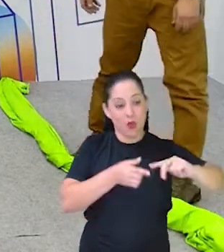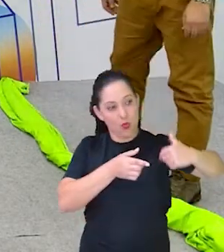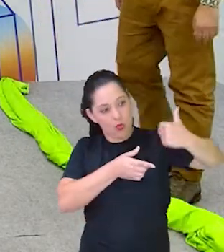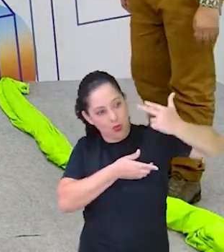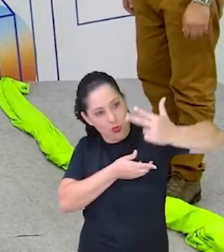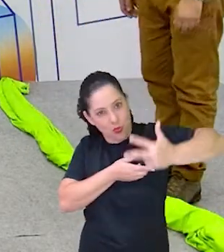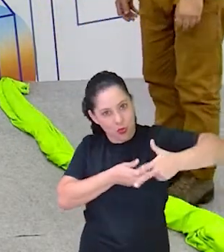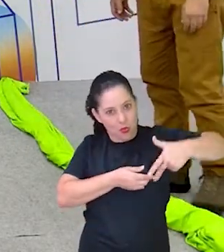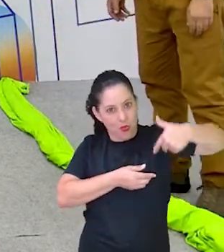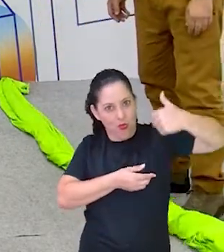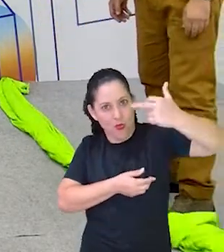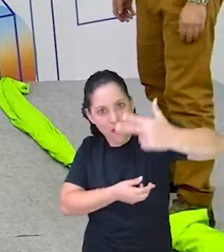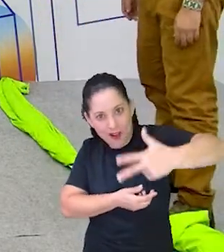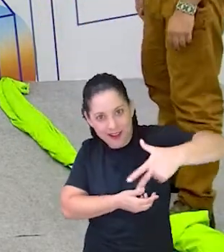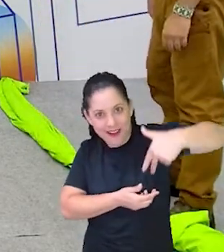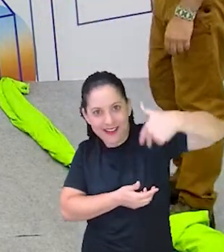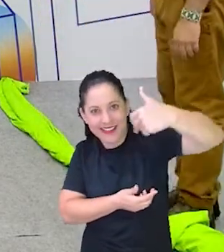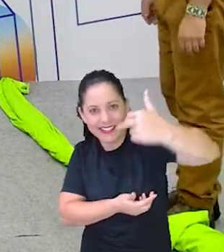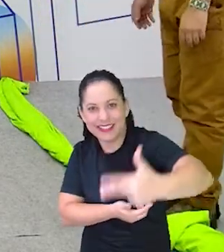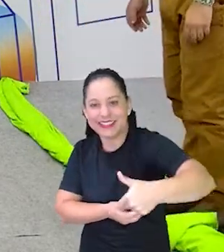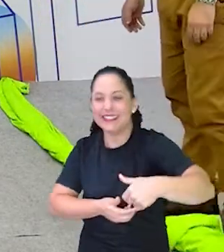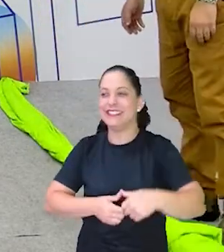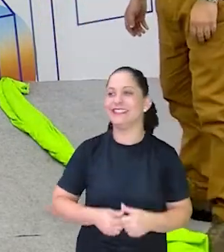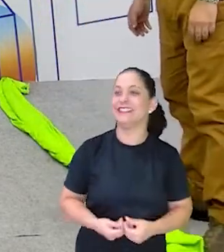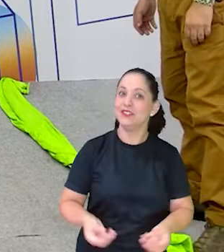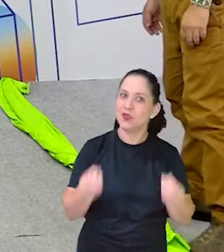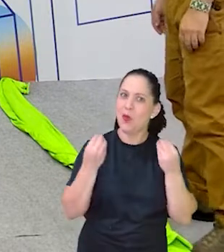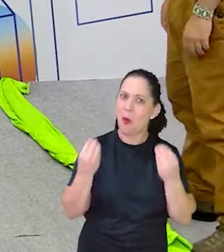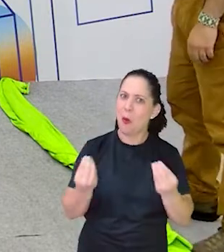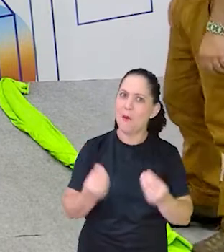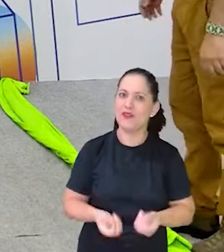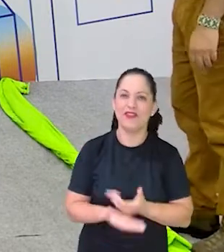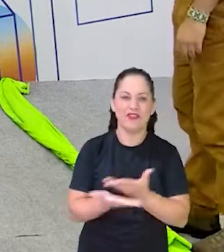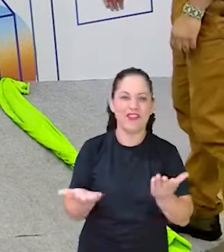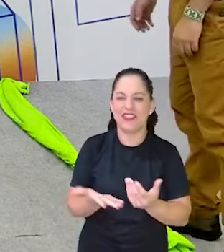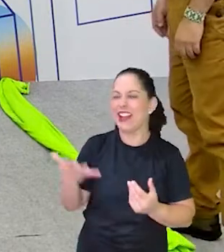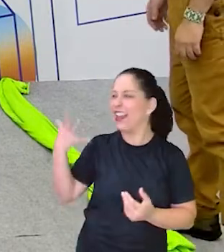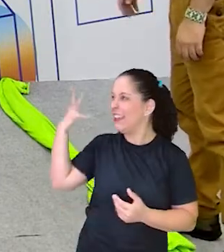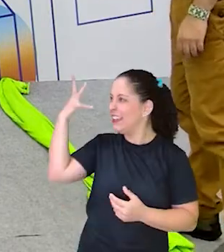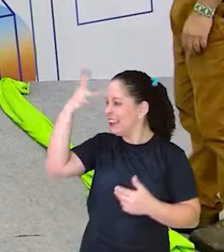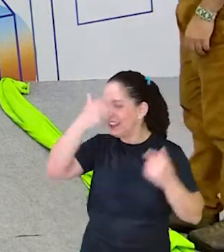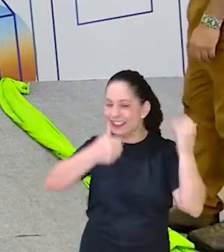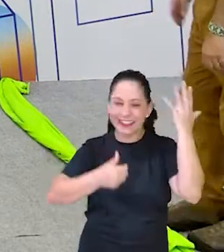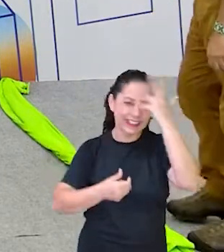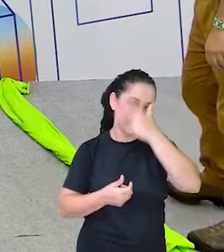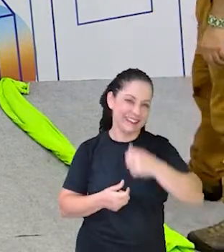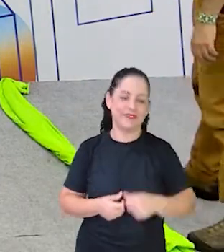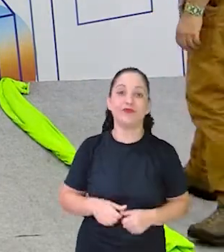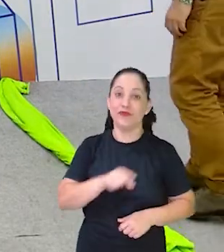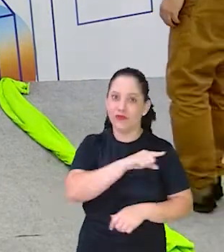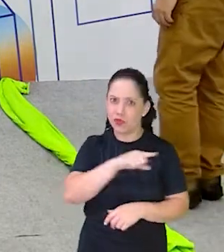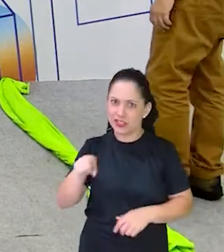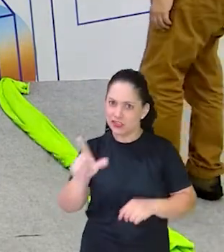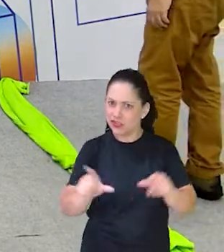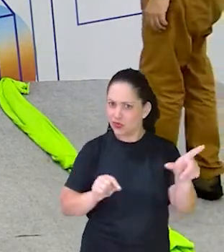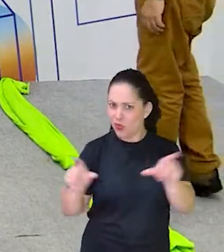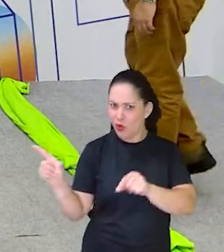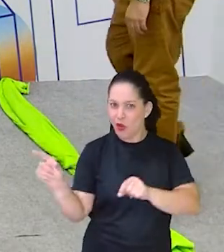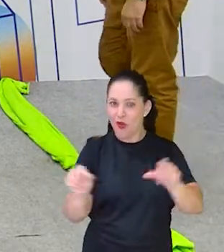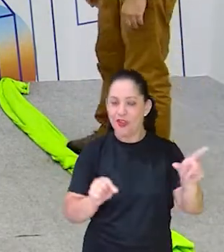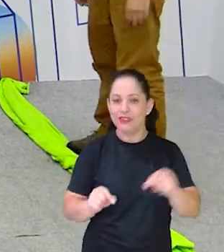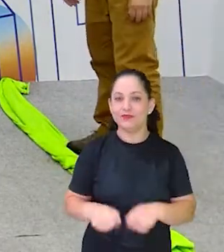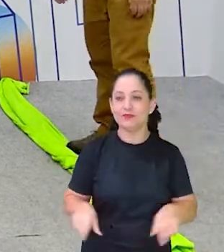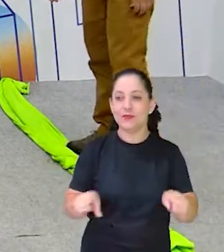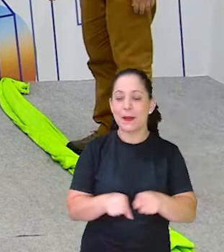Mas, dando cambalhota, você vai ficar livre. Mas a gente escolhe. Vocês que escolhem. Ah, eu vou